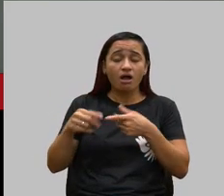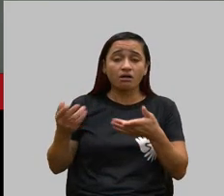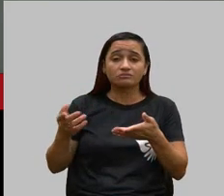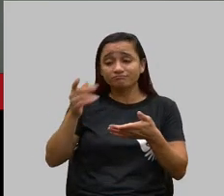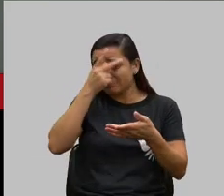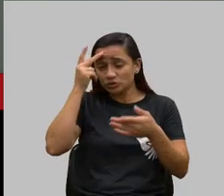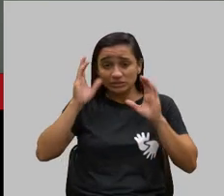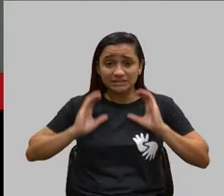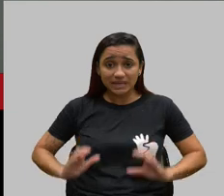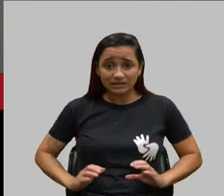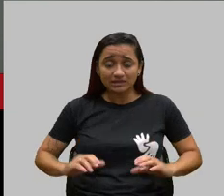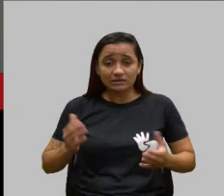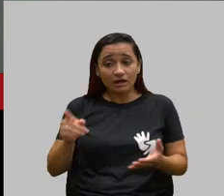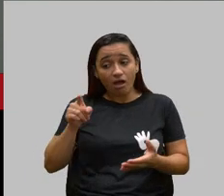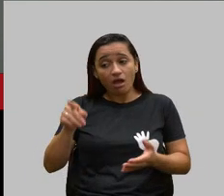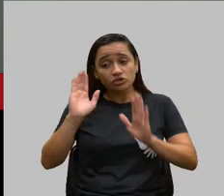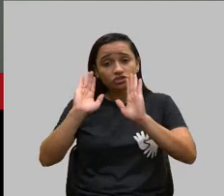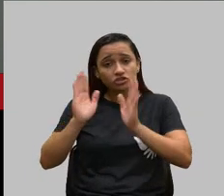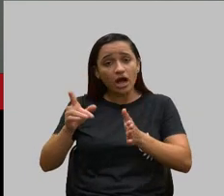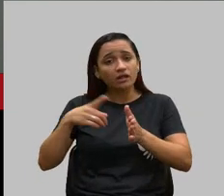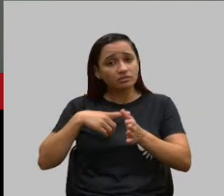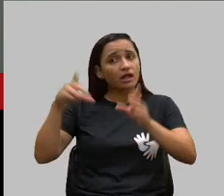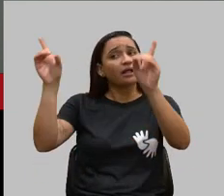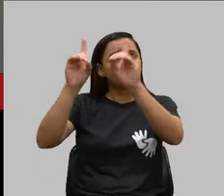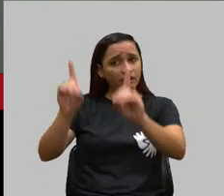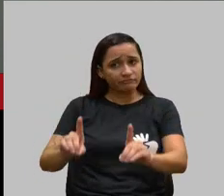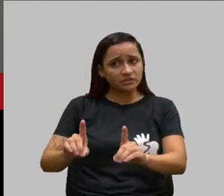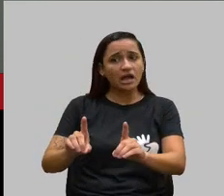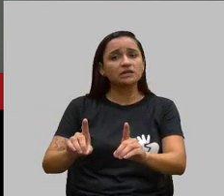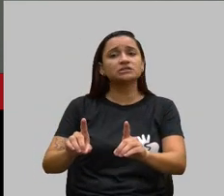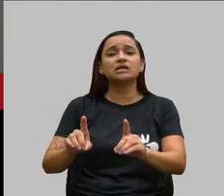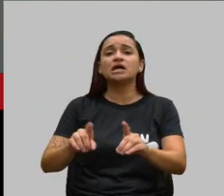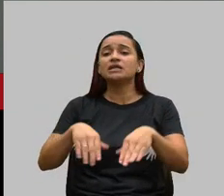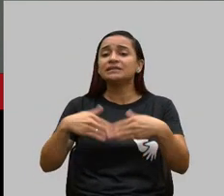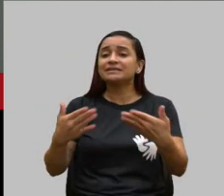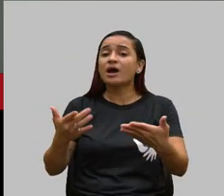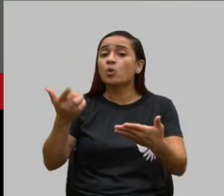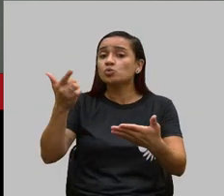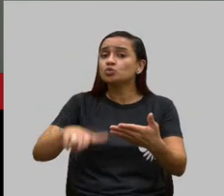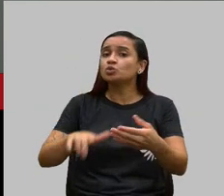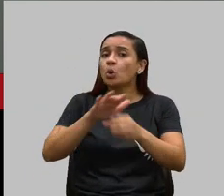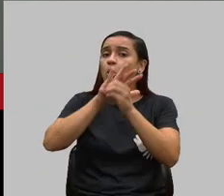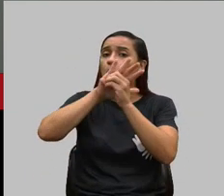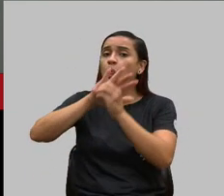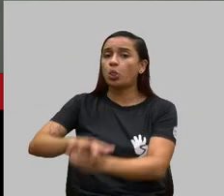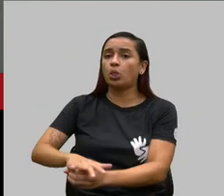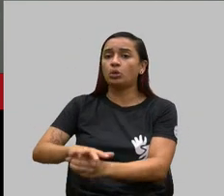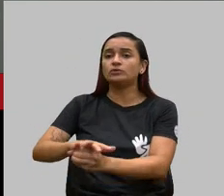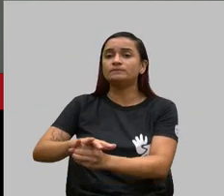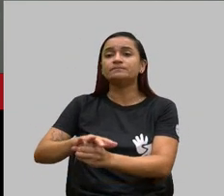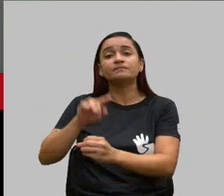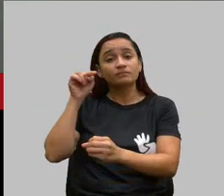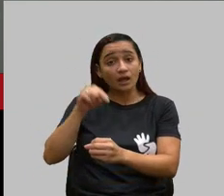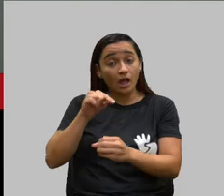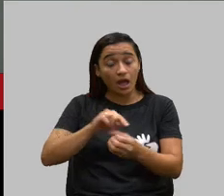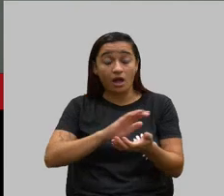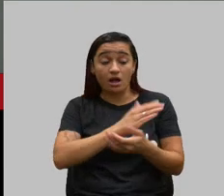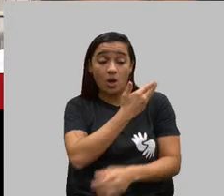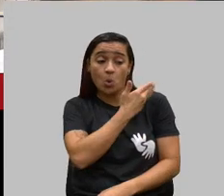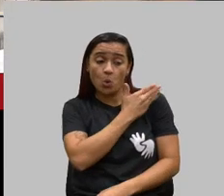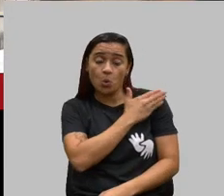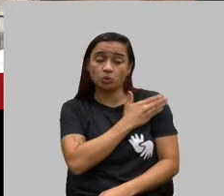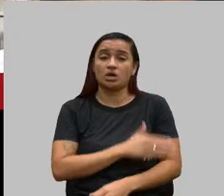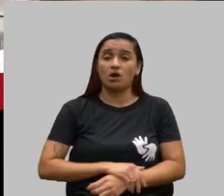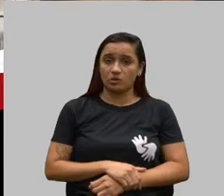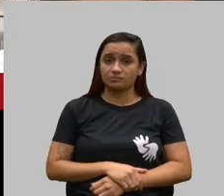que já tem a deficiência, então ele está sendo excluído. E a exclusão, como diz o doutor